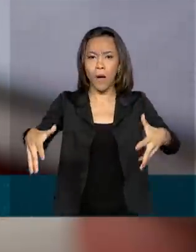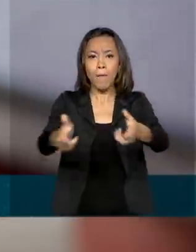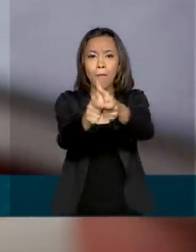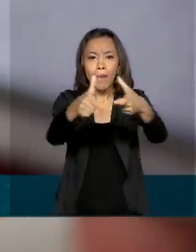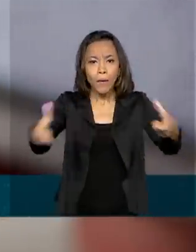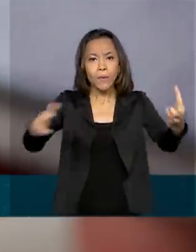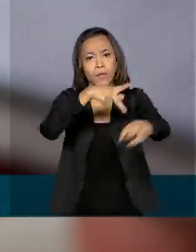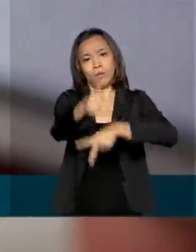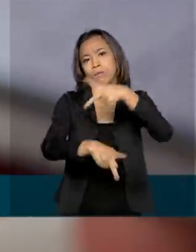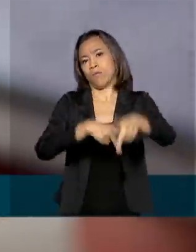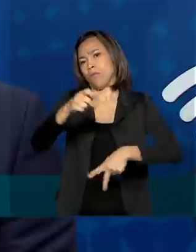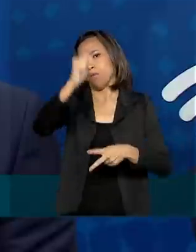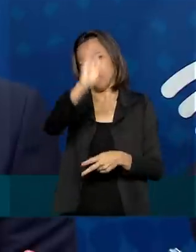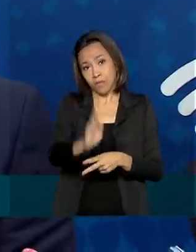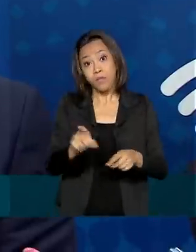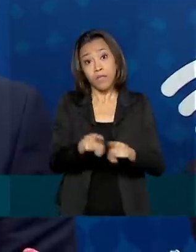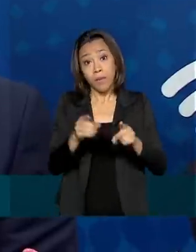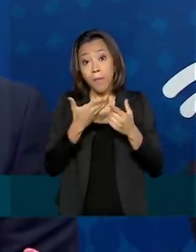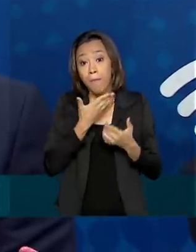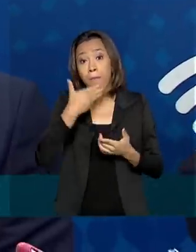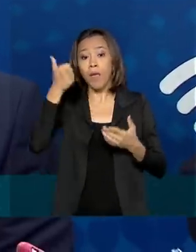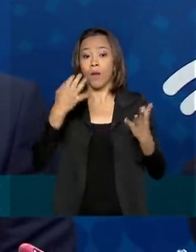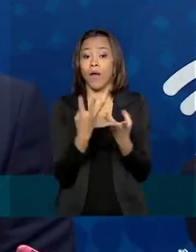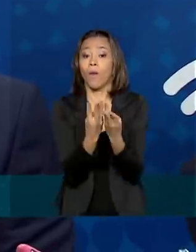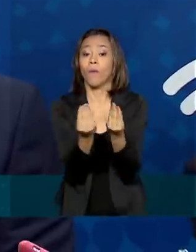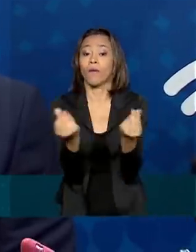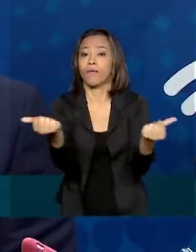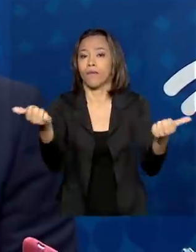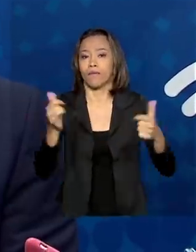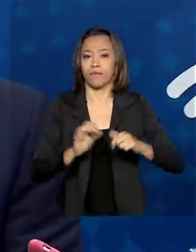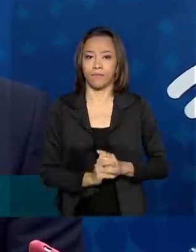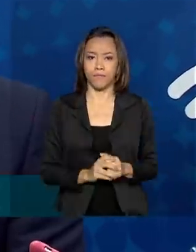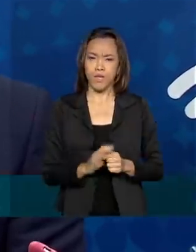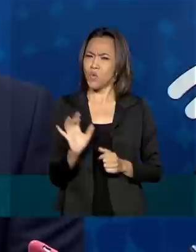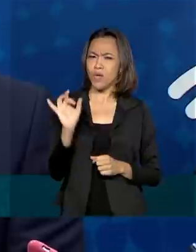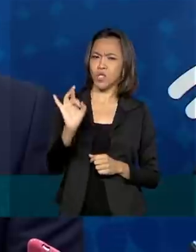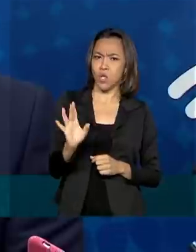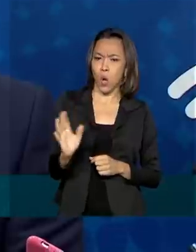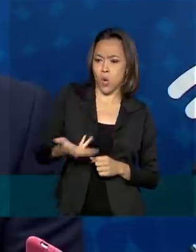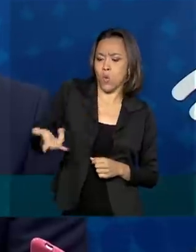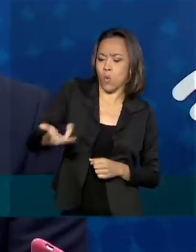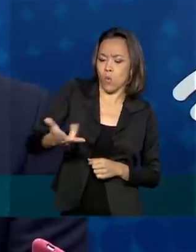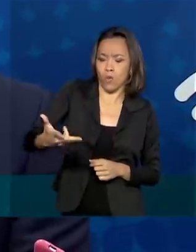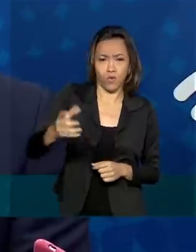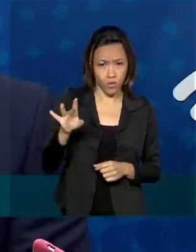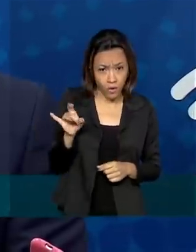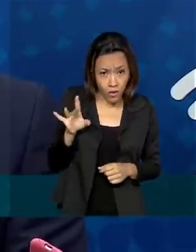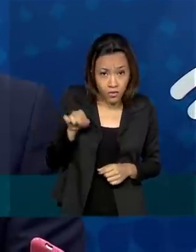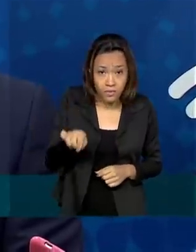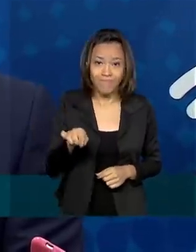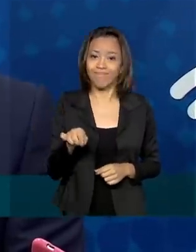a qualidade dos serviços. Não é só aumento de potência, ele traz novas